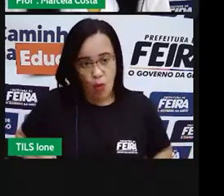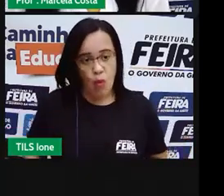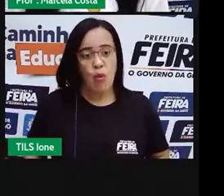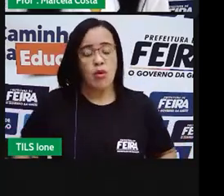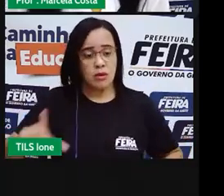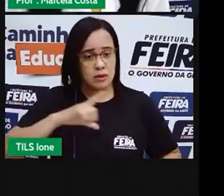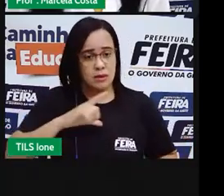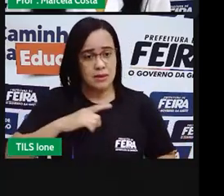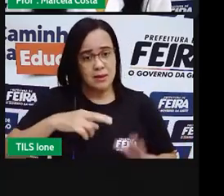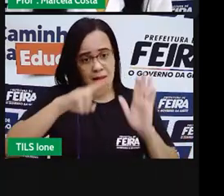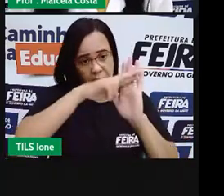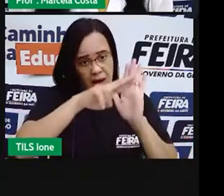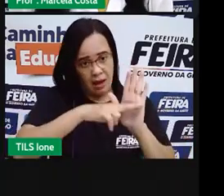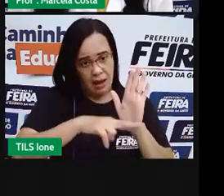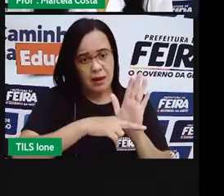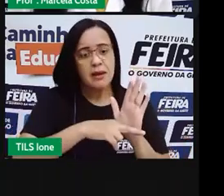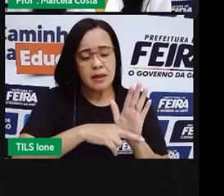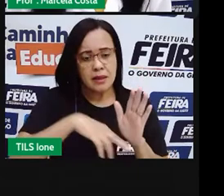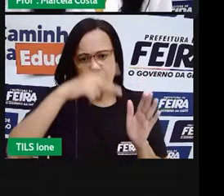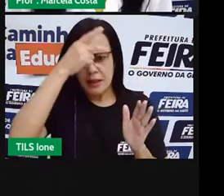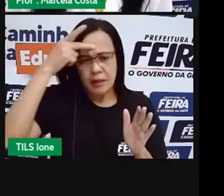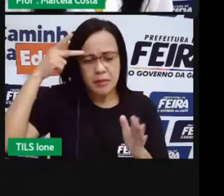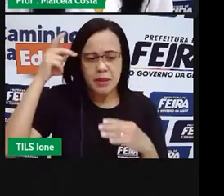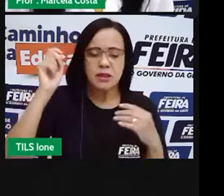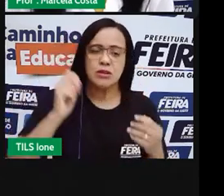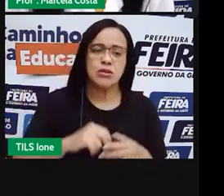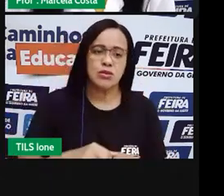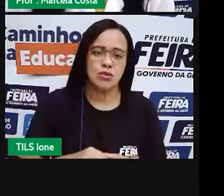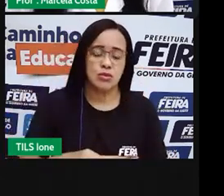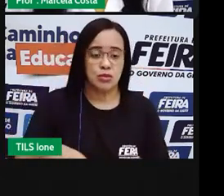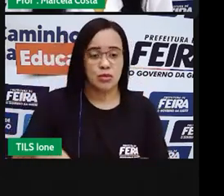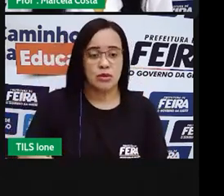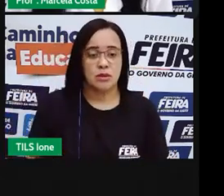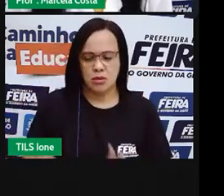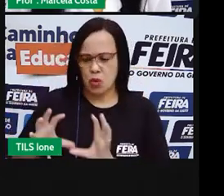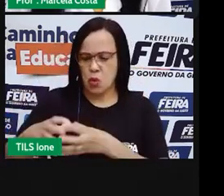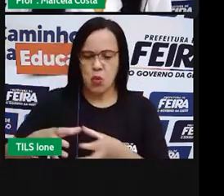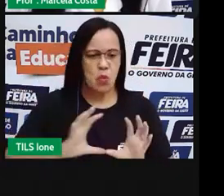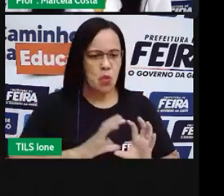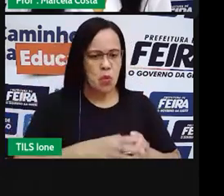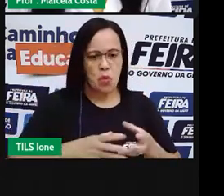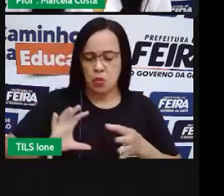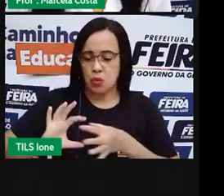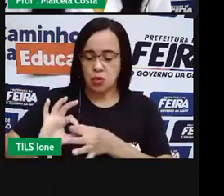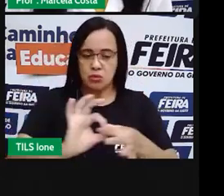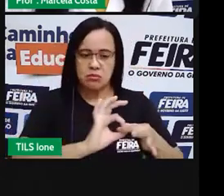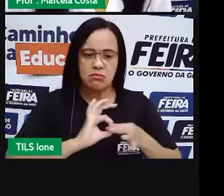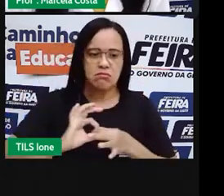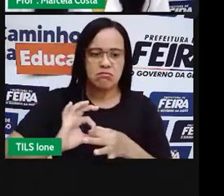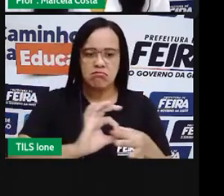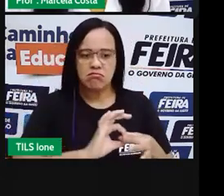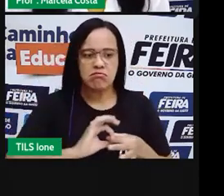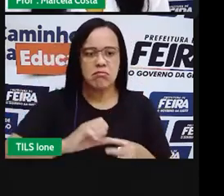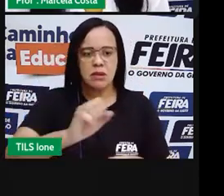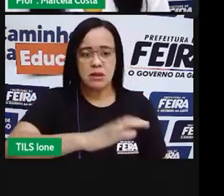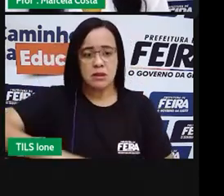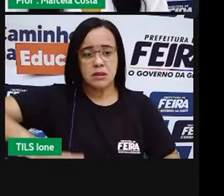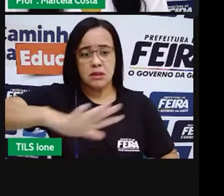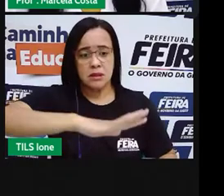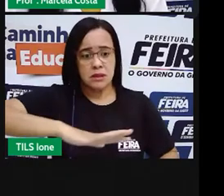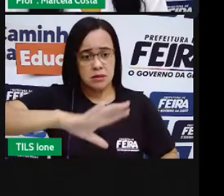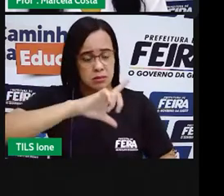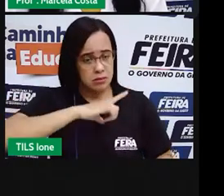para que as pessoas consigam viver em harmonia desse espaço. e é